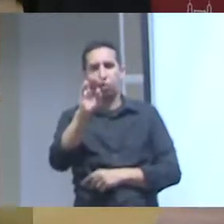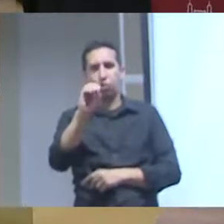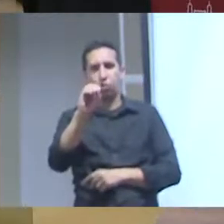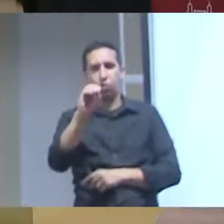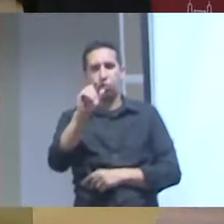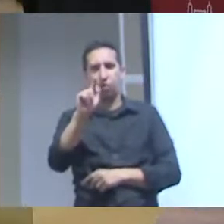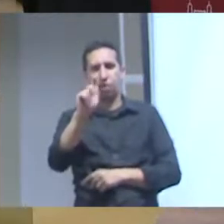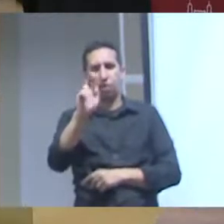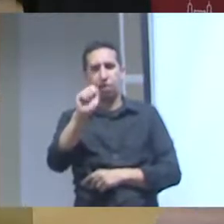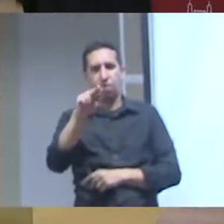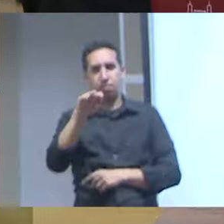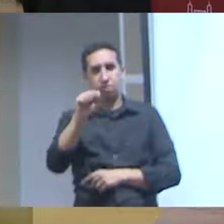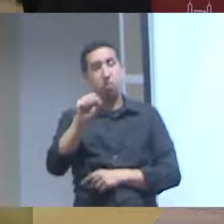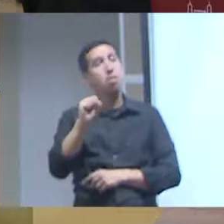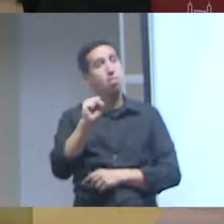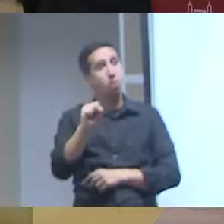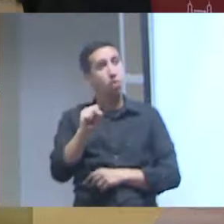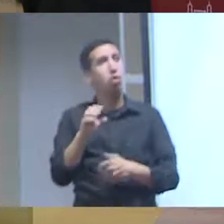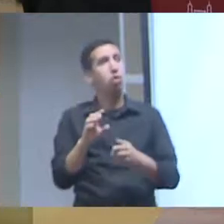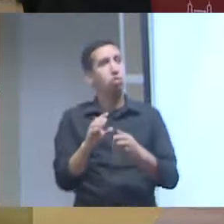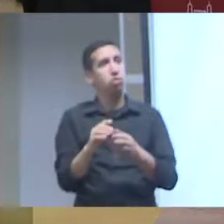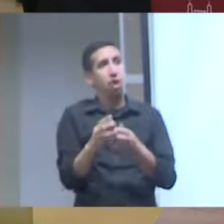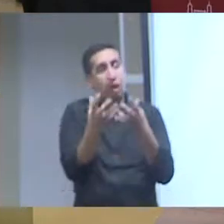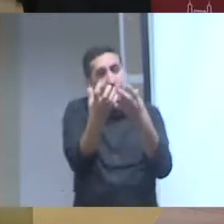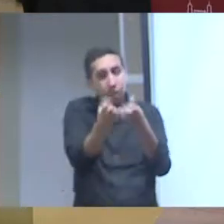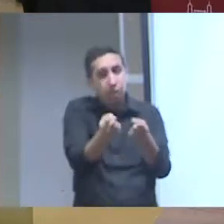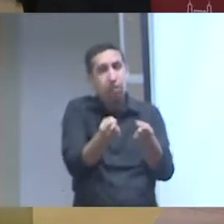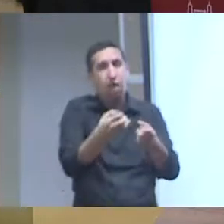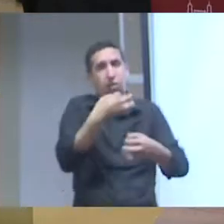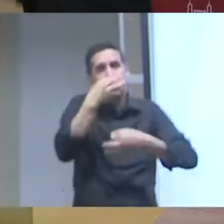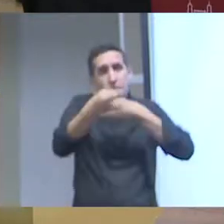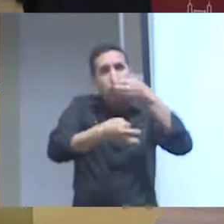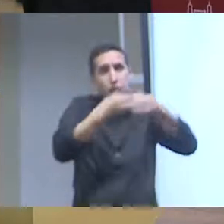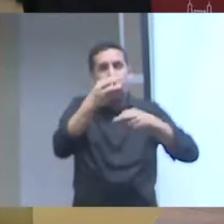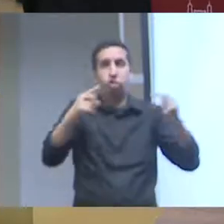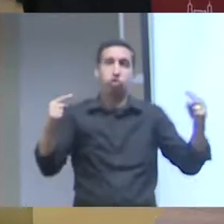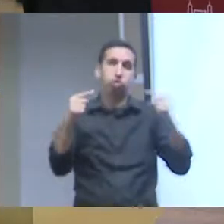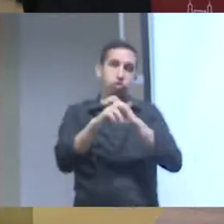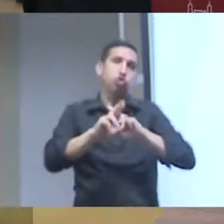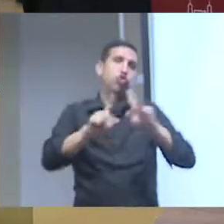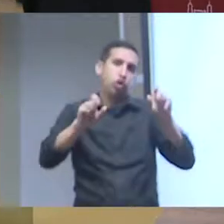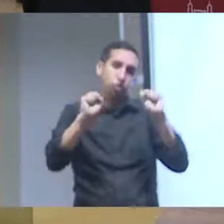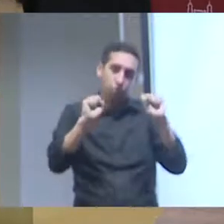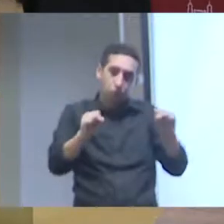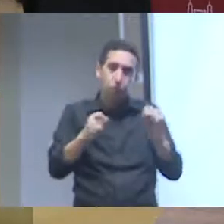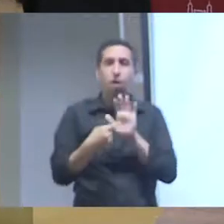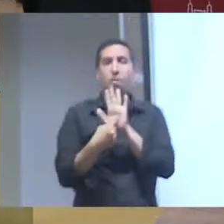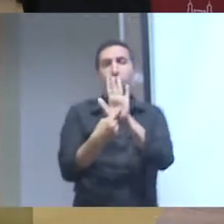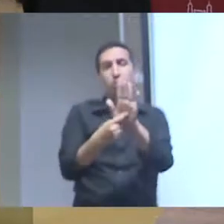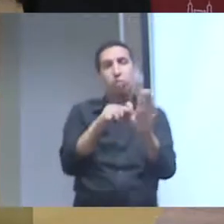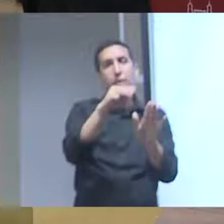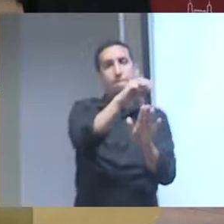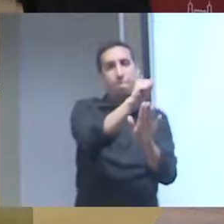daquilo ali com apresentações de outras visões dos mesmos dados no mesmo ambiente a ideia é essa